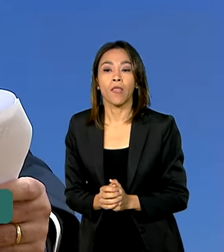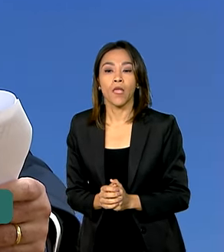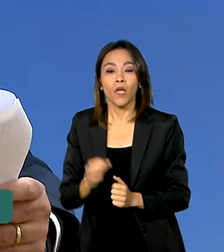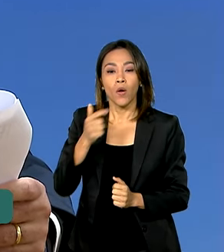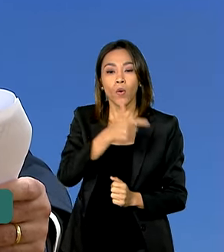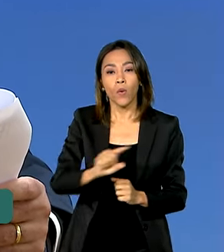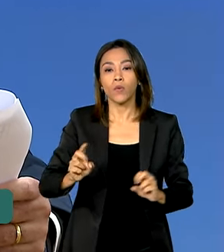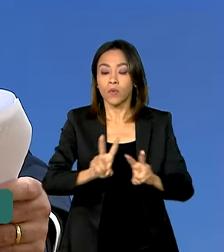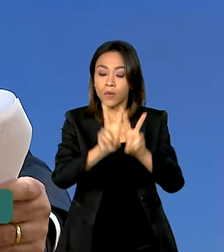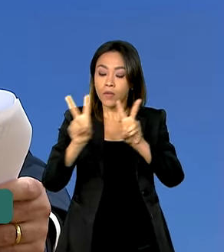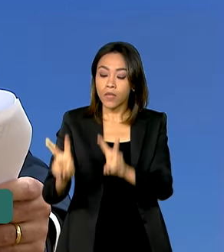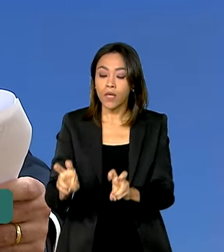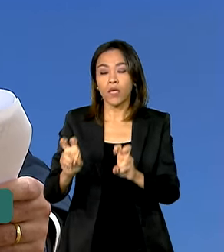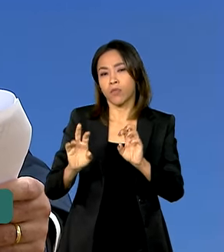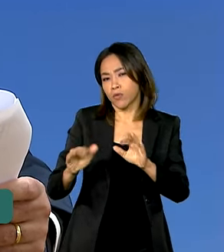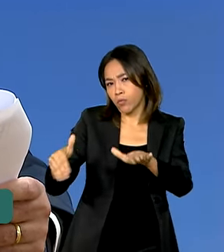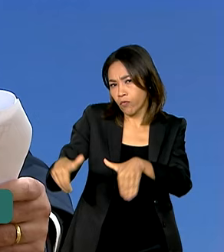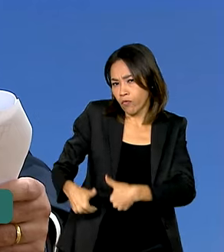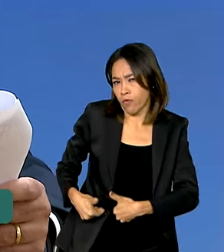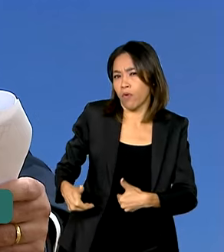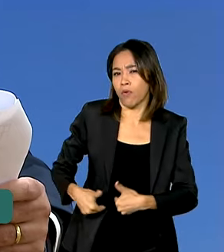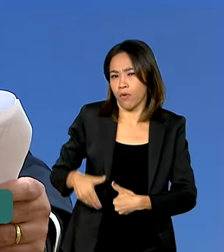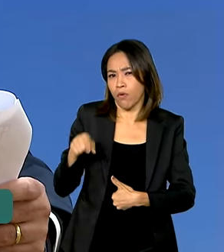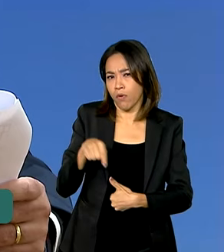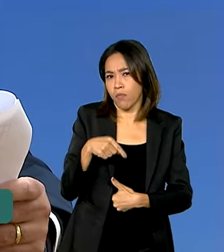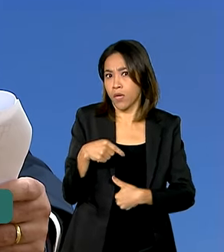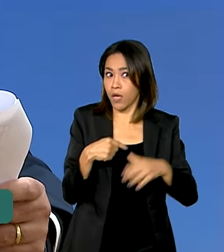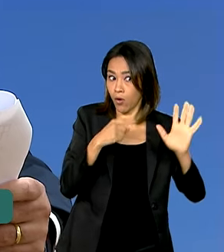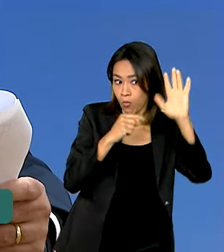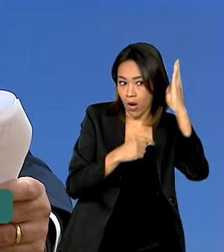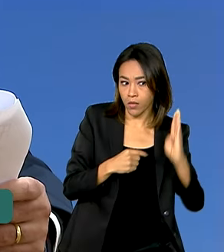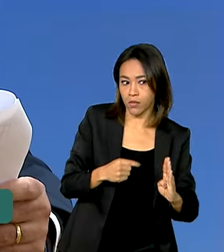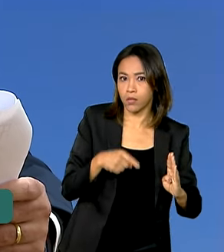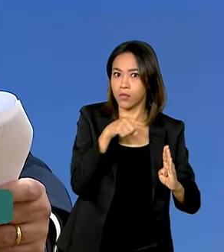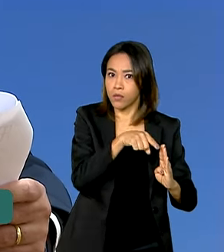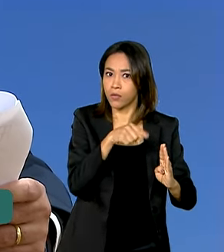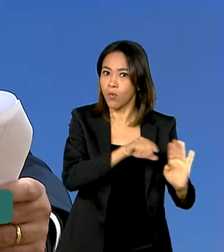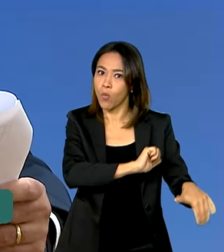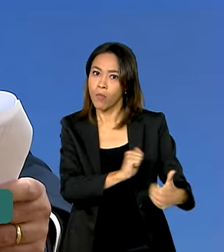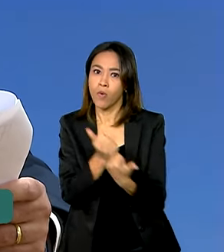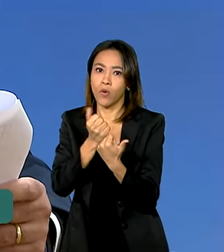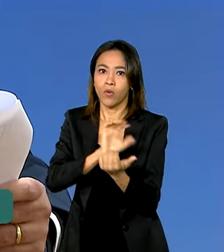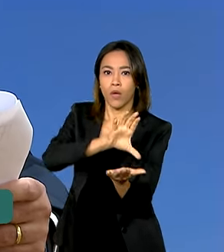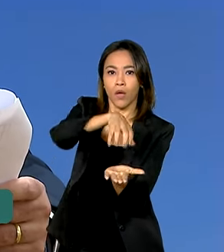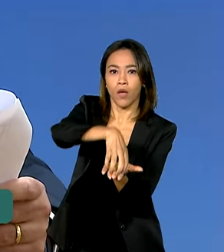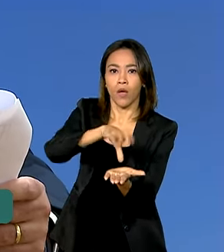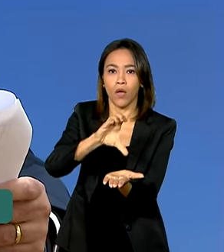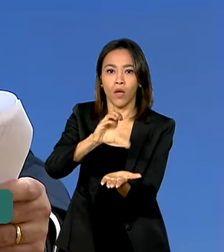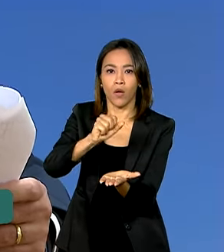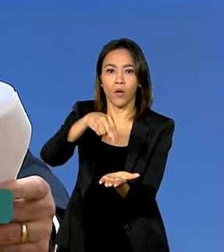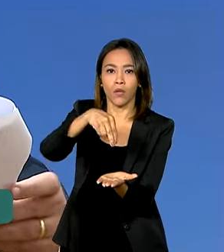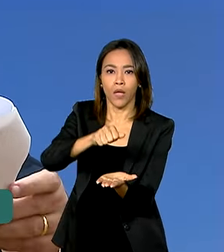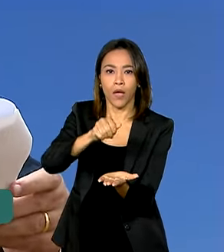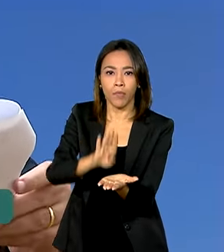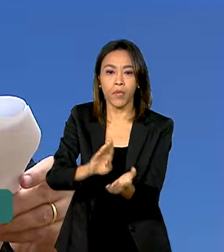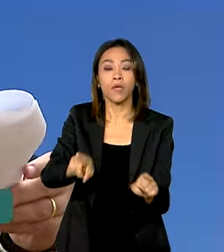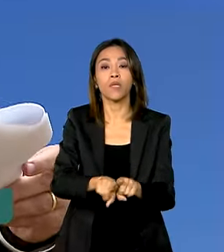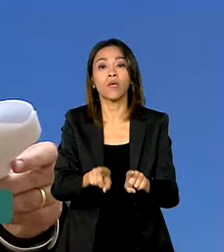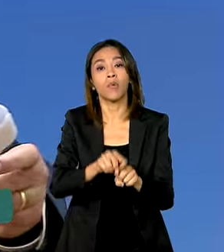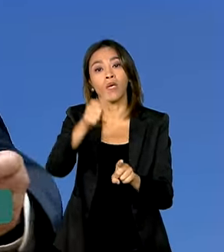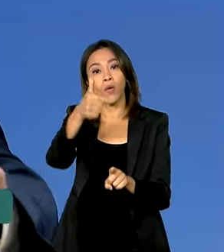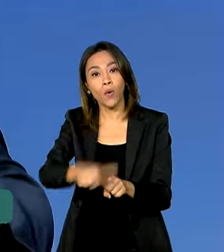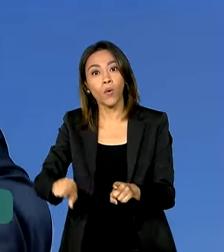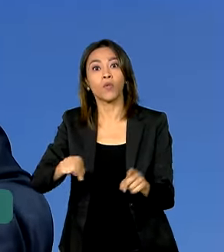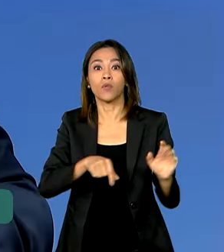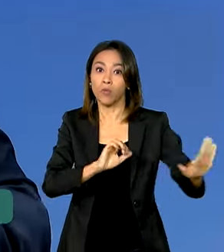tema como combate à fome, vinculando do lado brasileiro a CONAB e cartografia, vinculando do